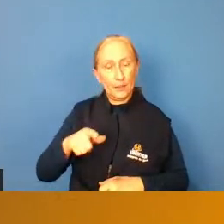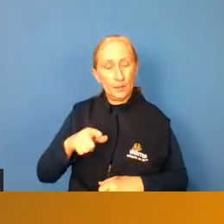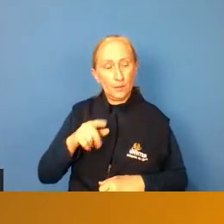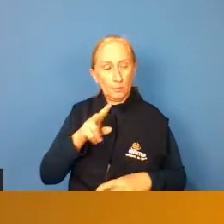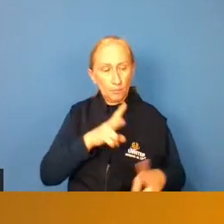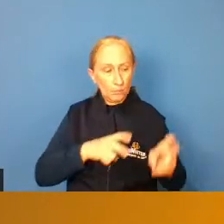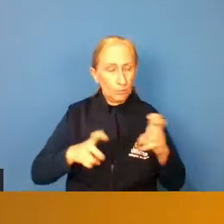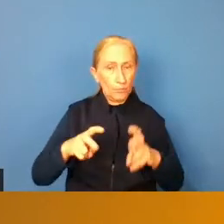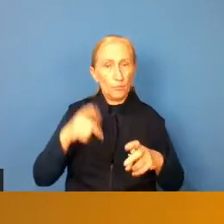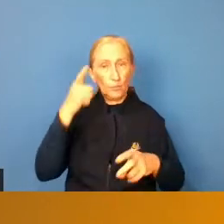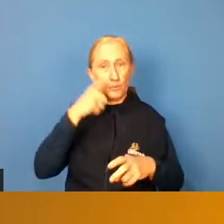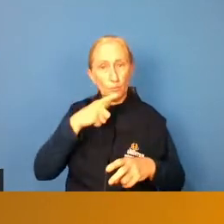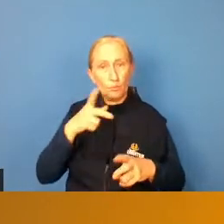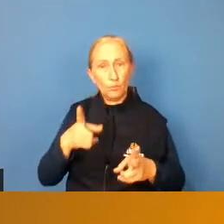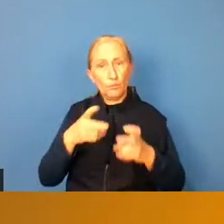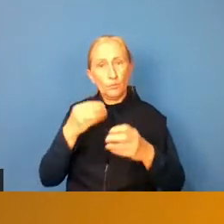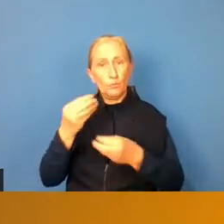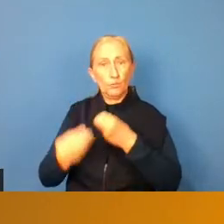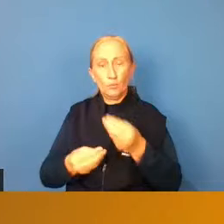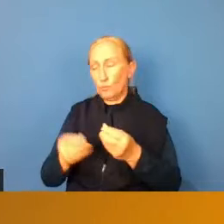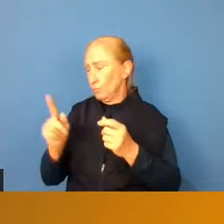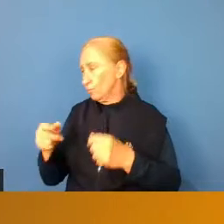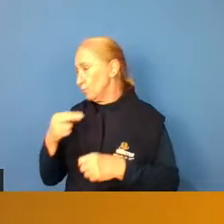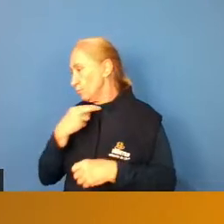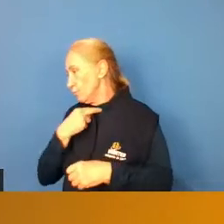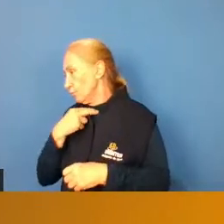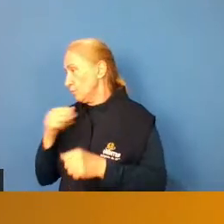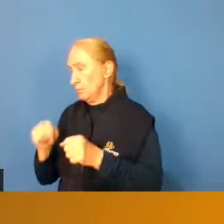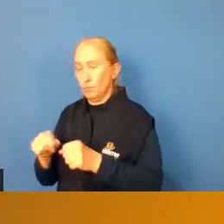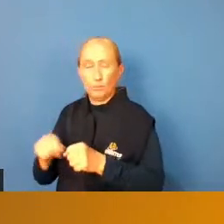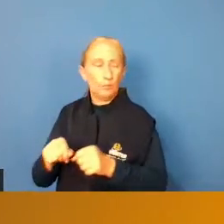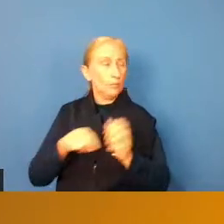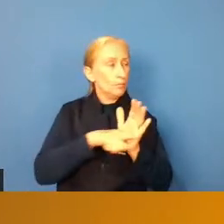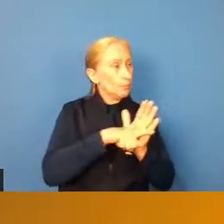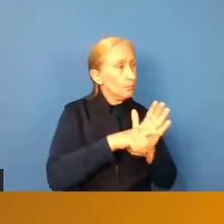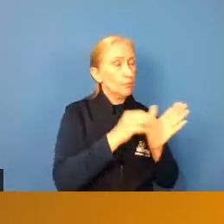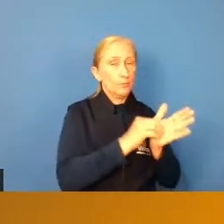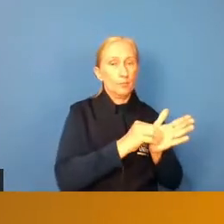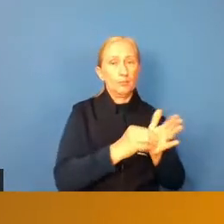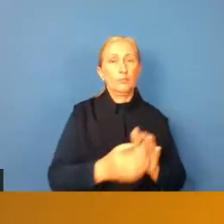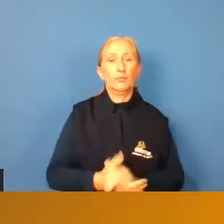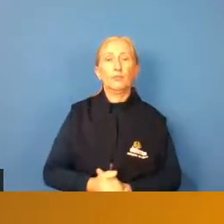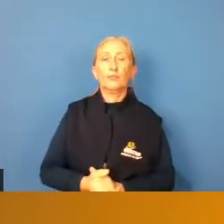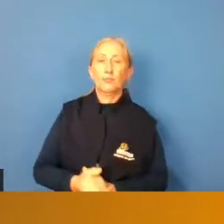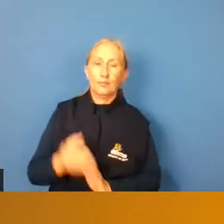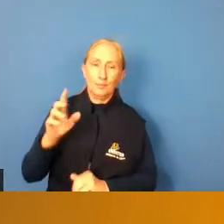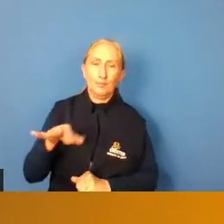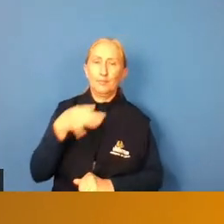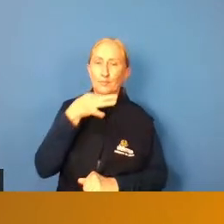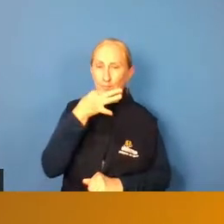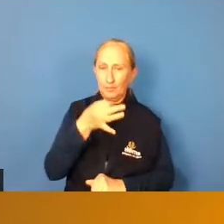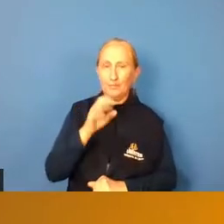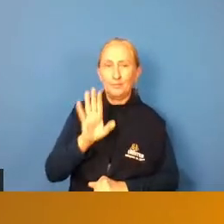leituras você conseguir identificar olha isso não tá tendo as pessoas não estão pesquisando enfim é só